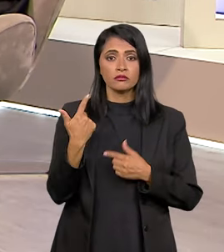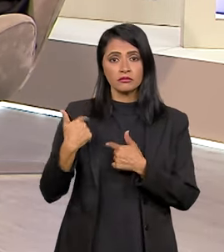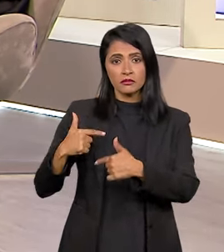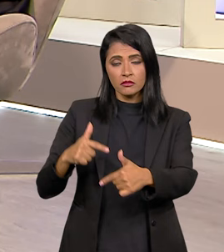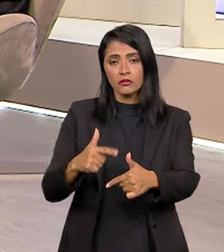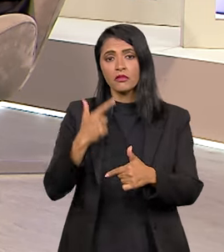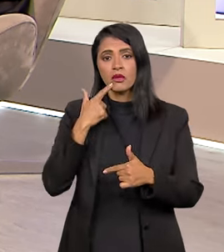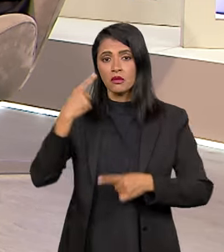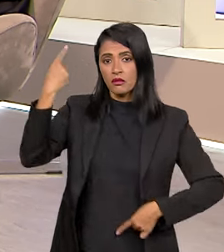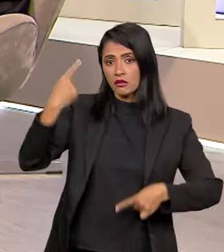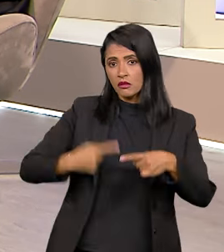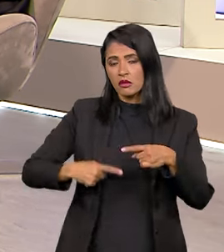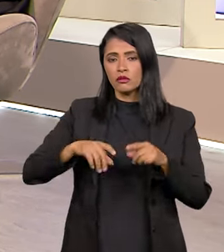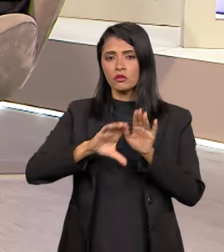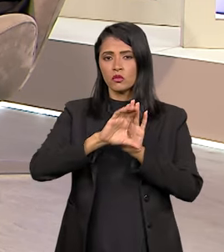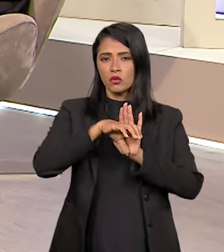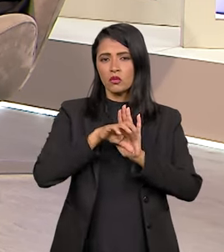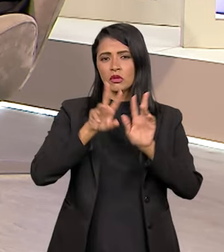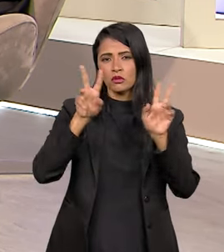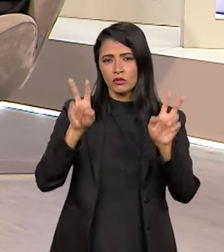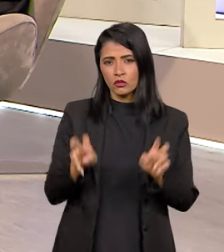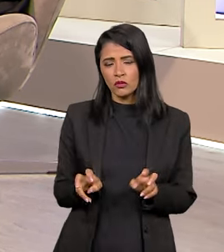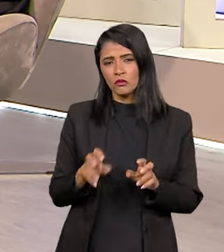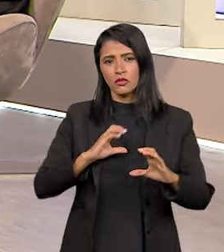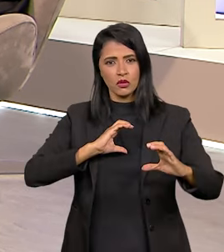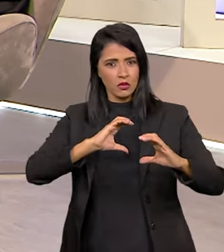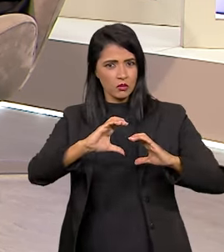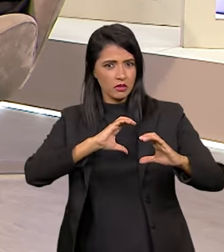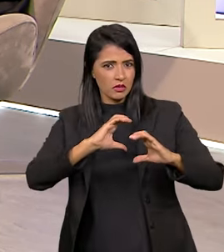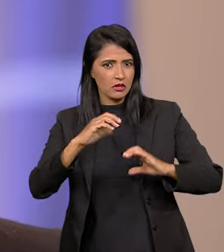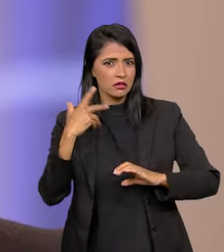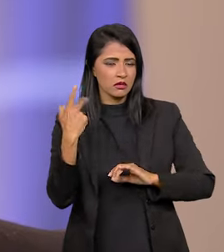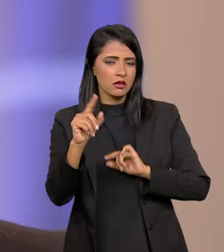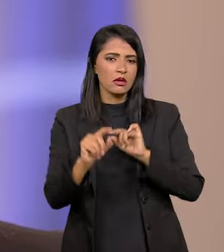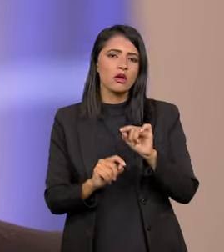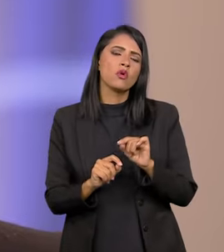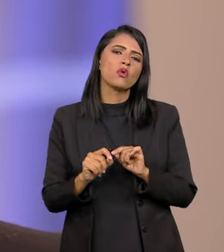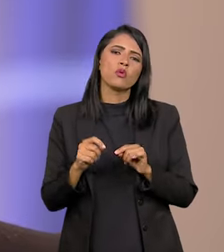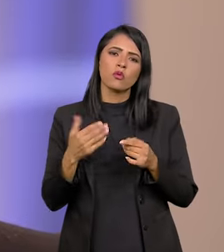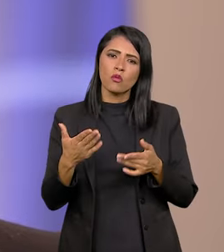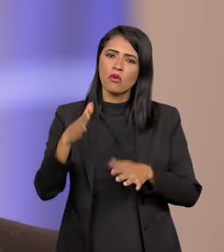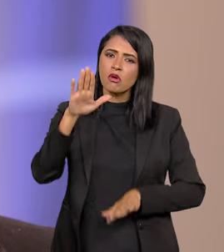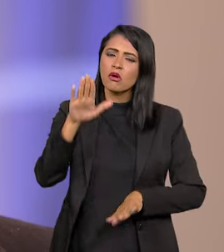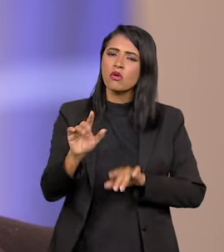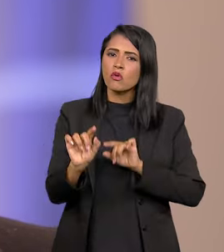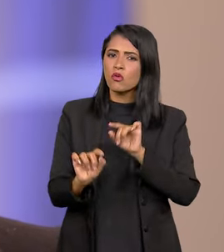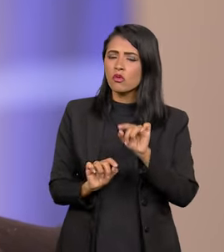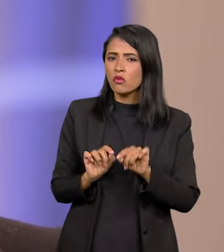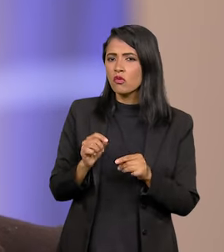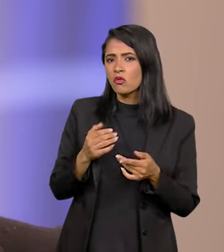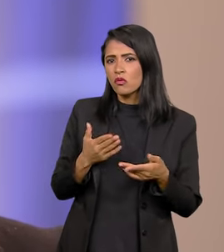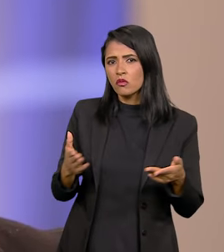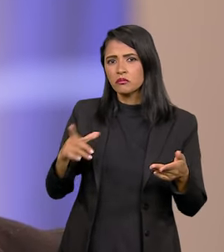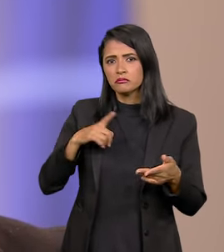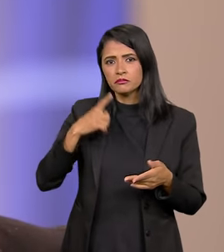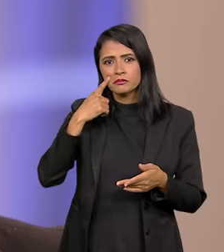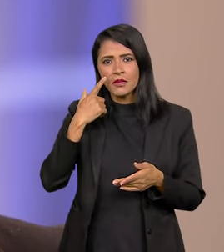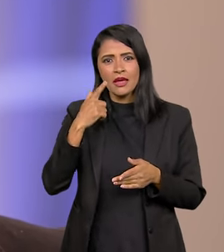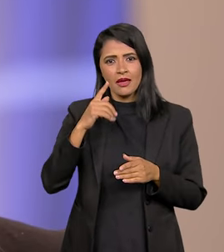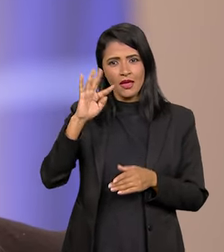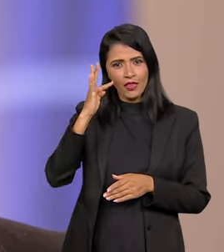a comunicação pública e estatal, esse debate conceitual sobre a comunicação pública e estatal, às vezes,